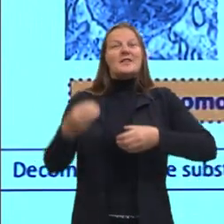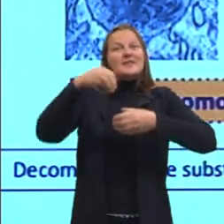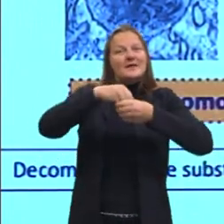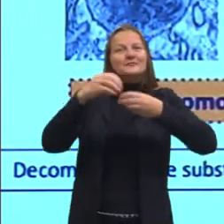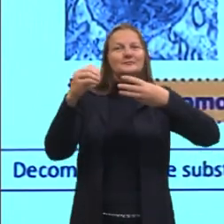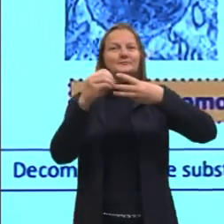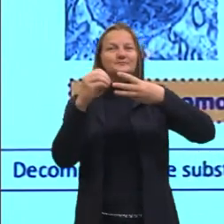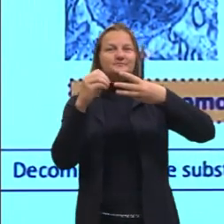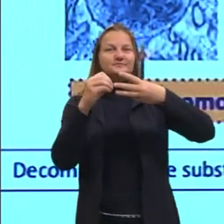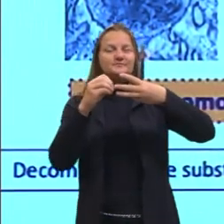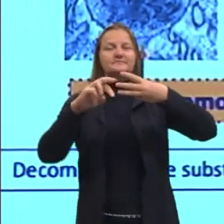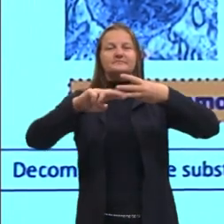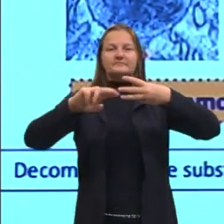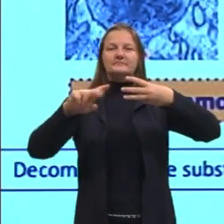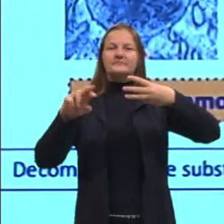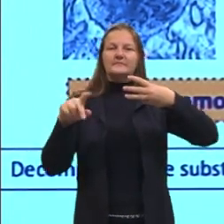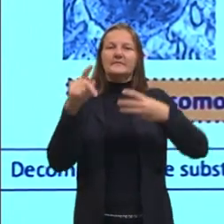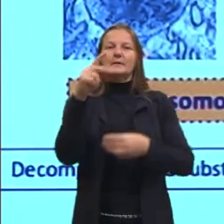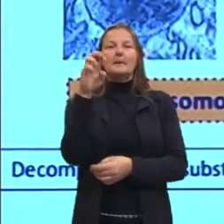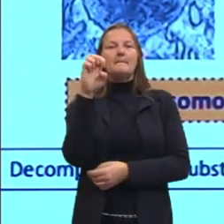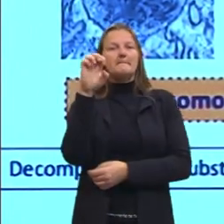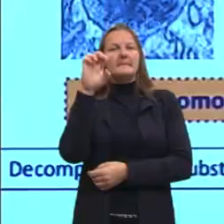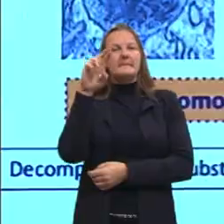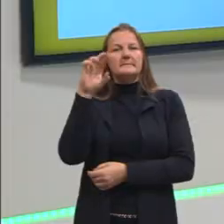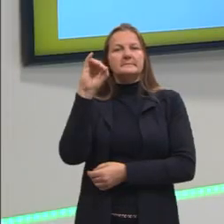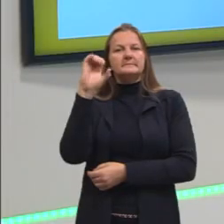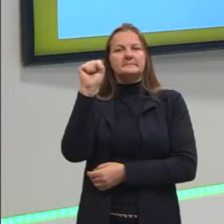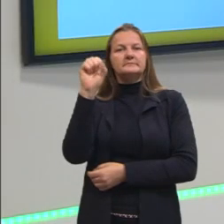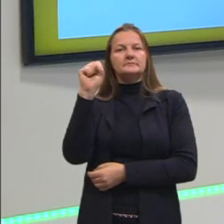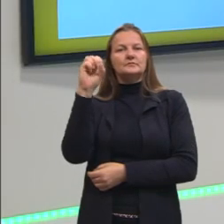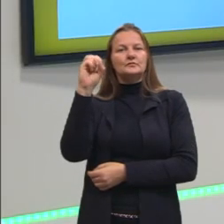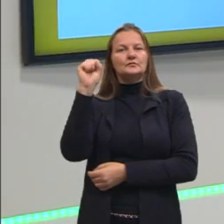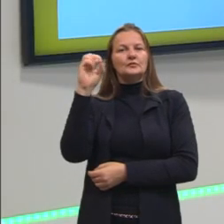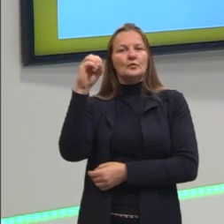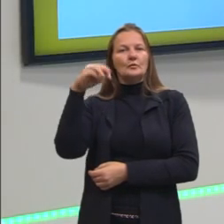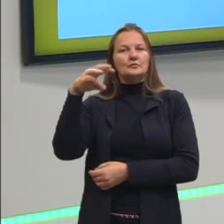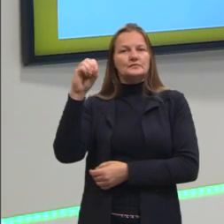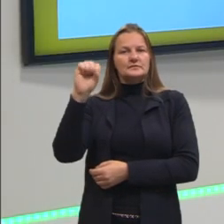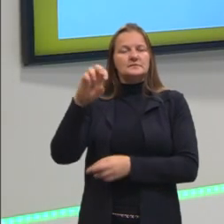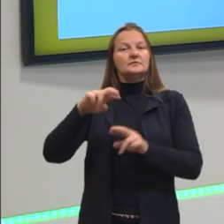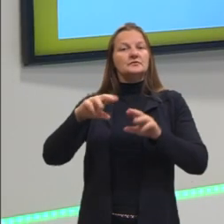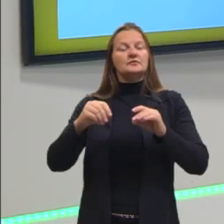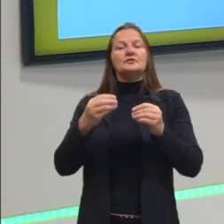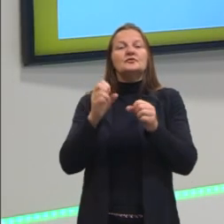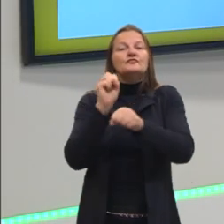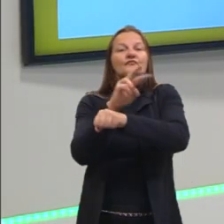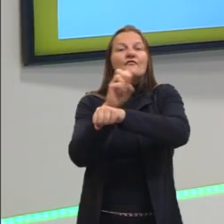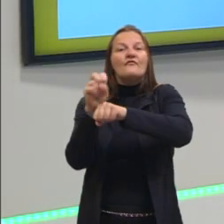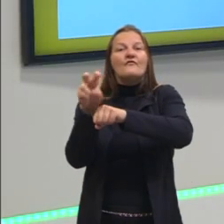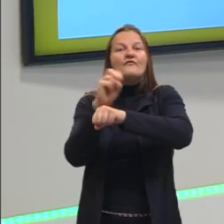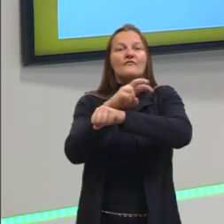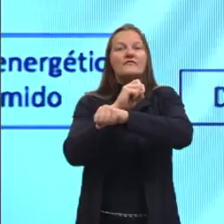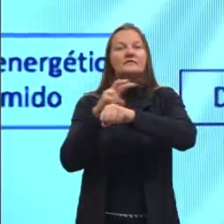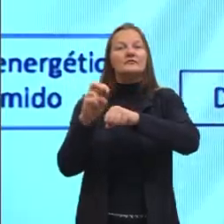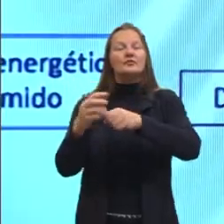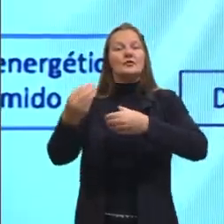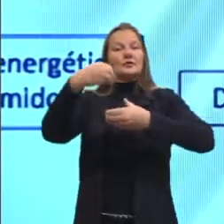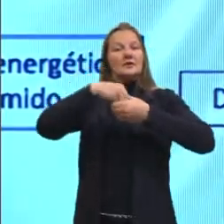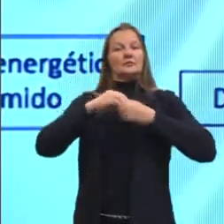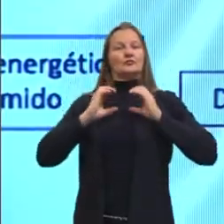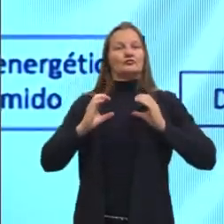Peróxissomos. Ele é responsável pela decomposição de substâncias tóxicas do organismo.